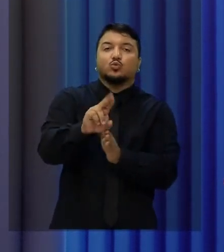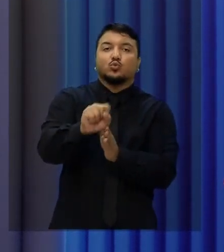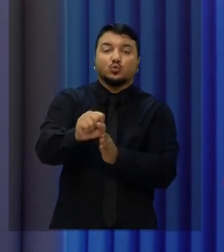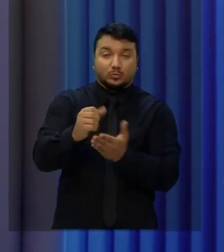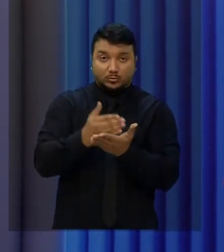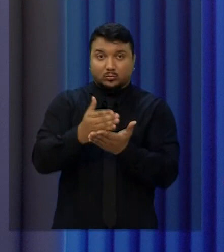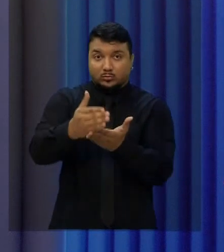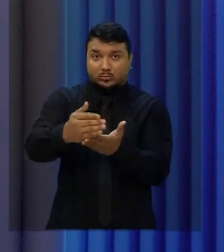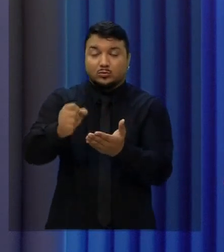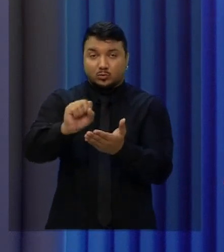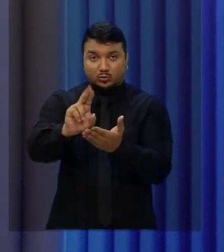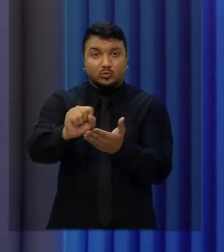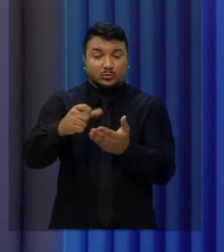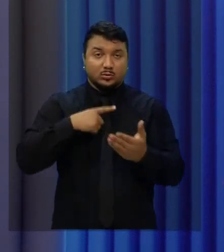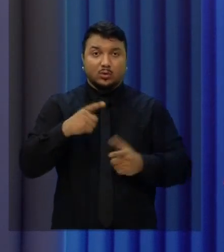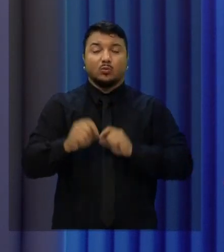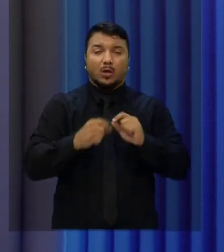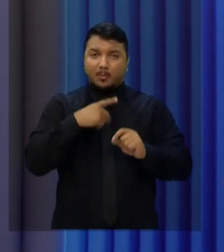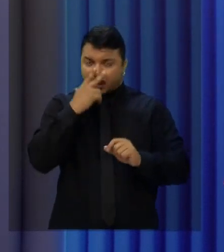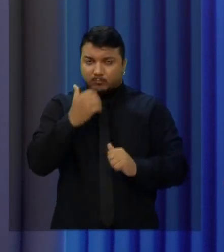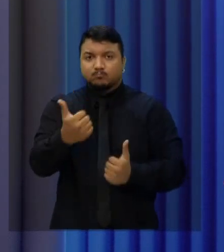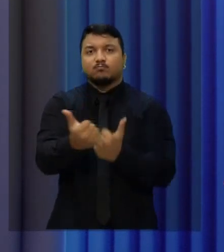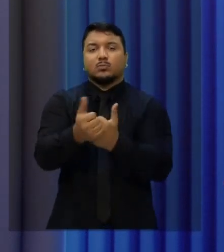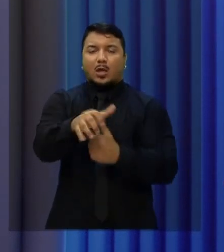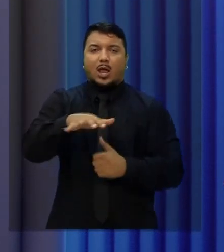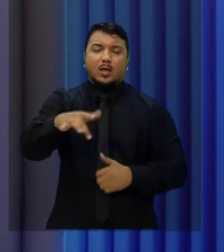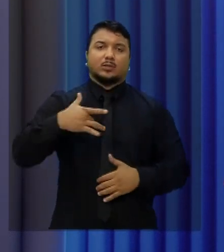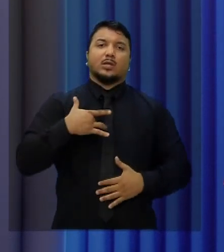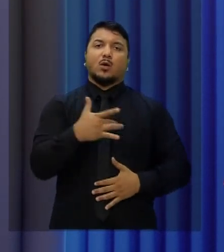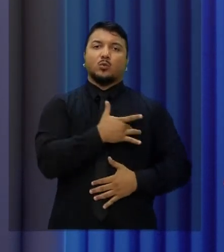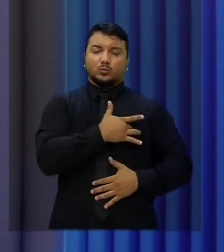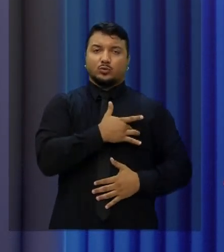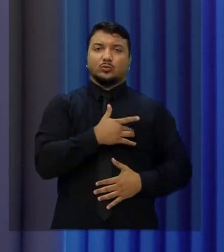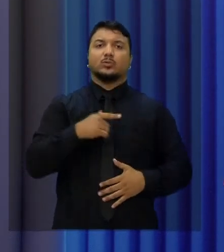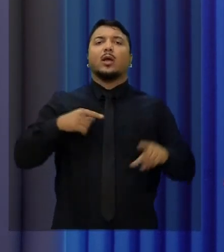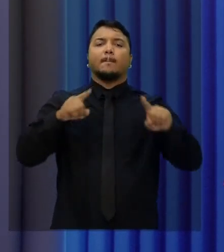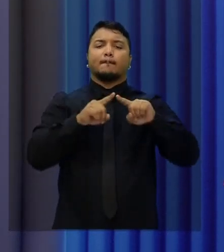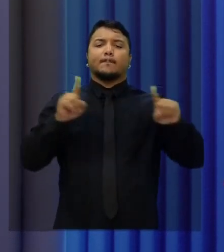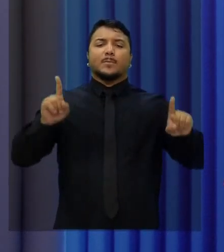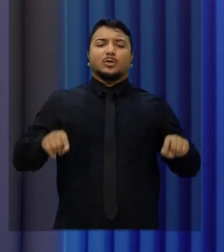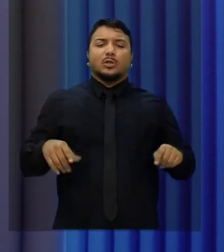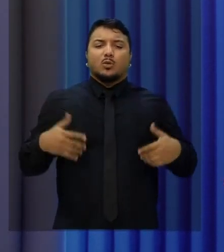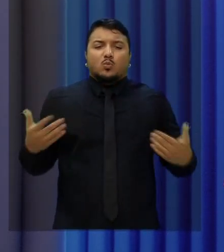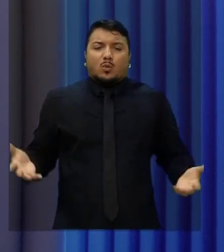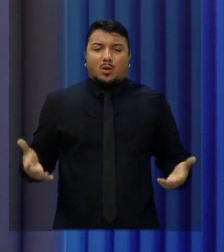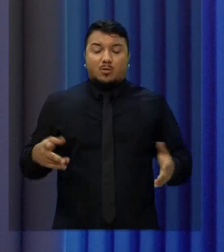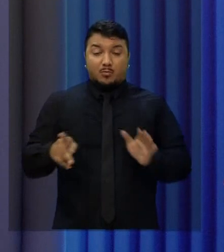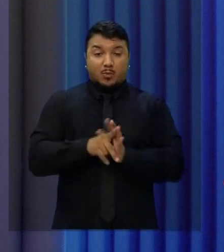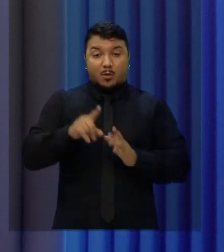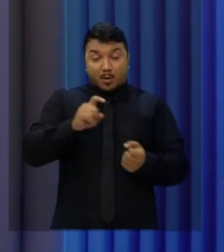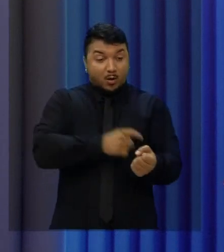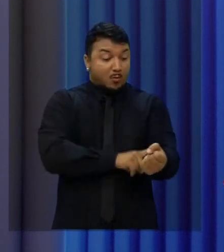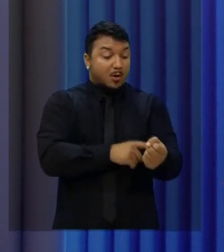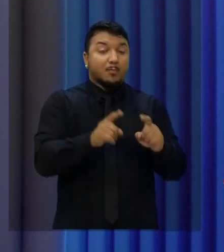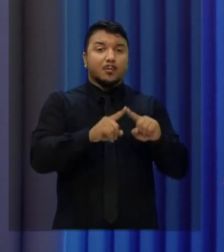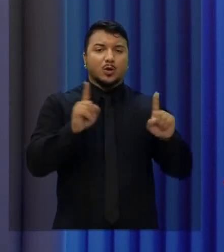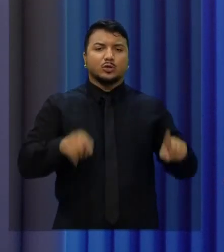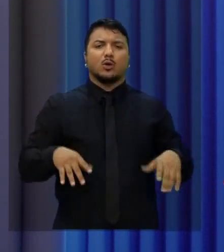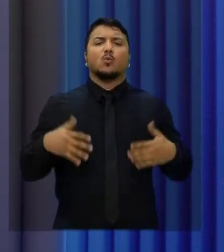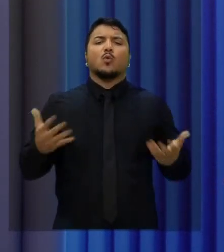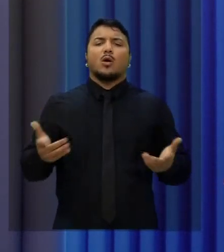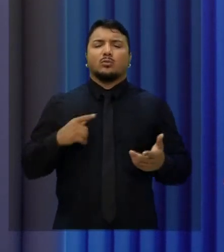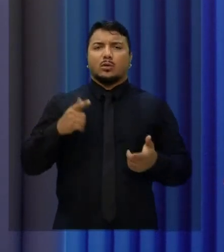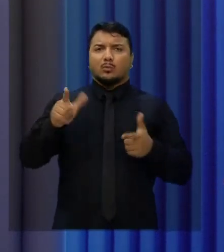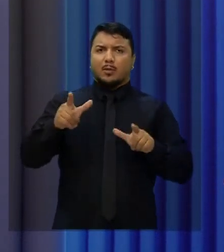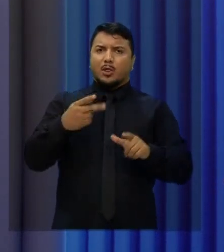prefeituras reforçarem suas contas na área da saúde. Veja qual foi o projeto que foi apresentado pelo candidato é humano. Além de muitos nomes